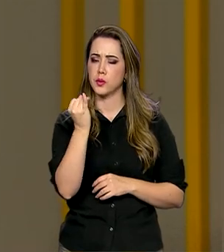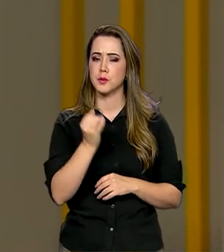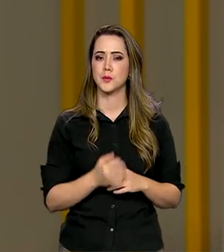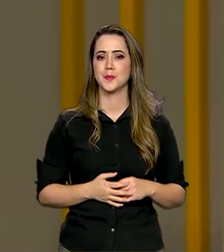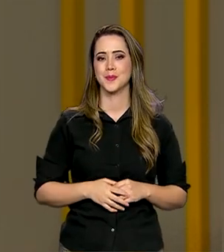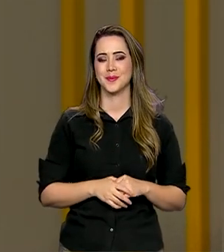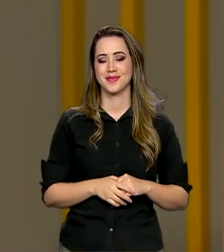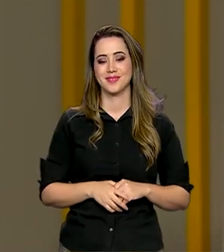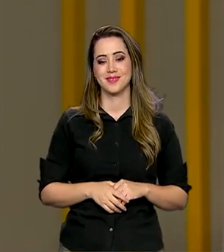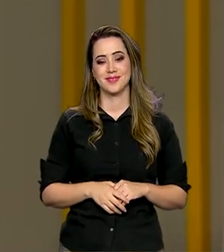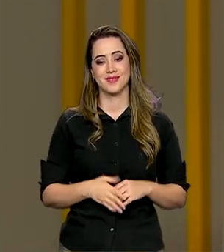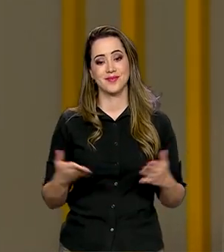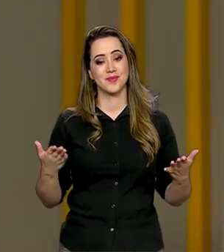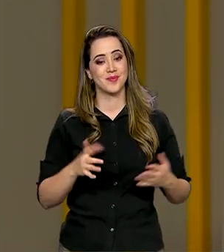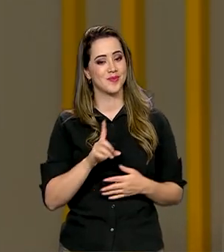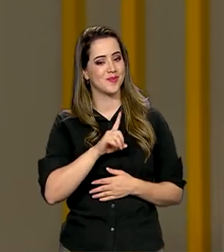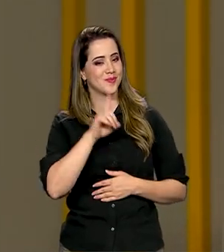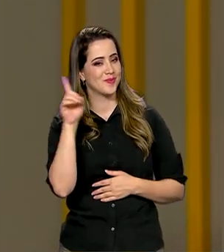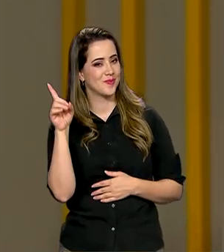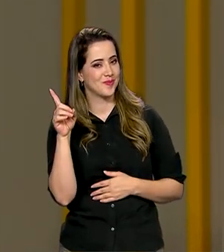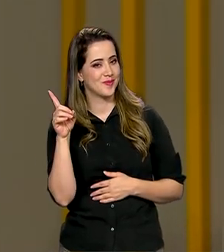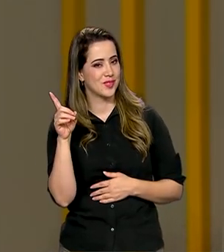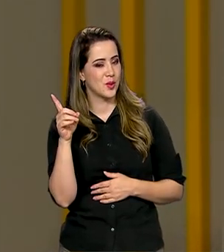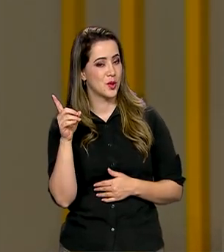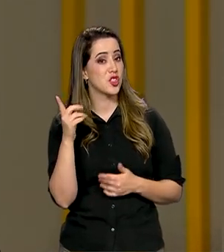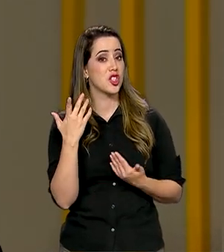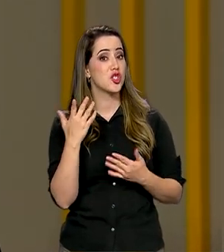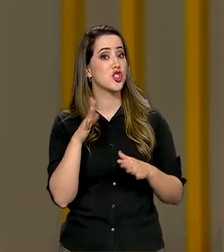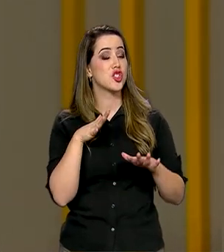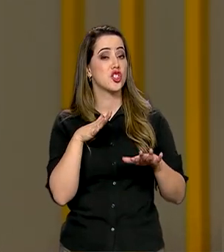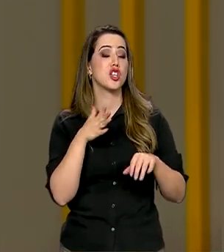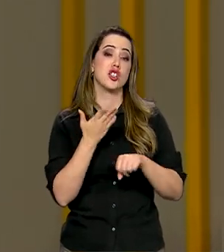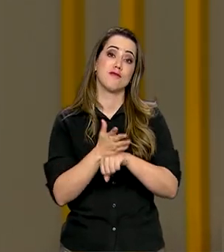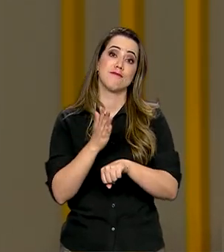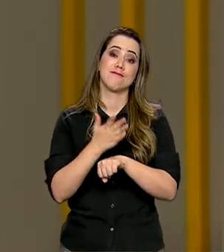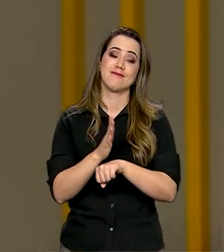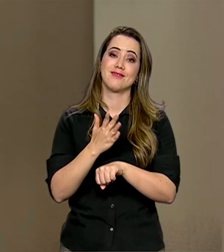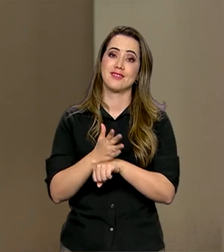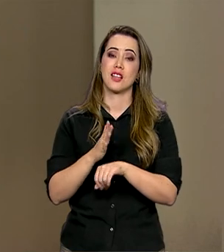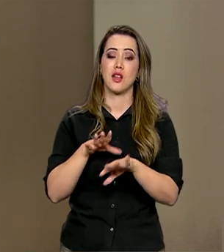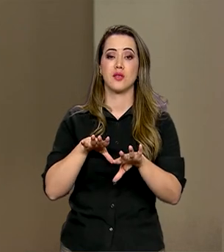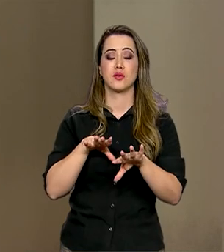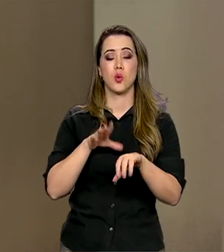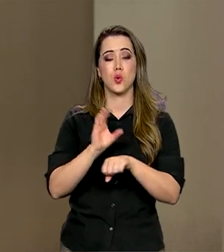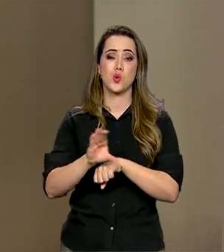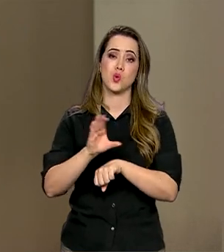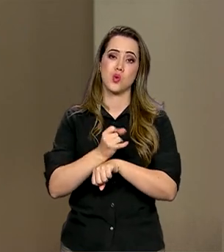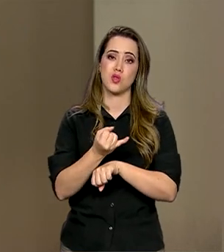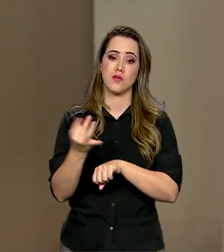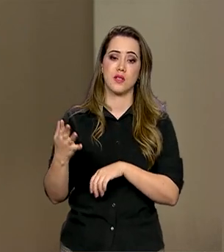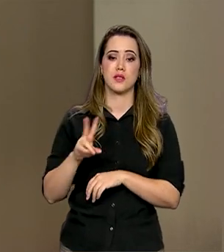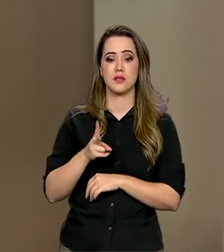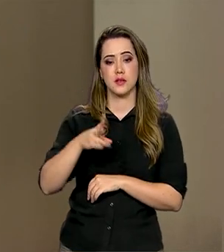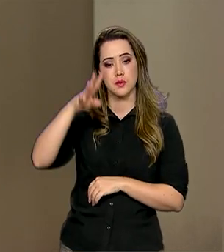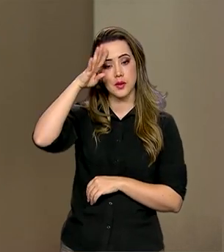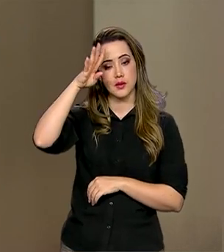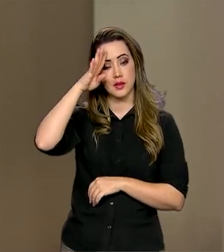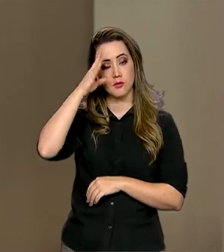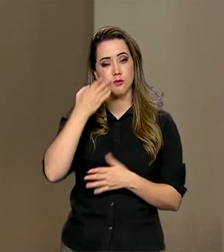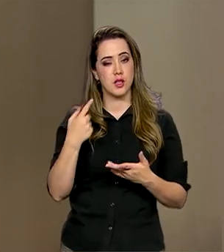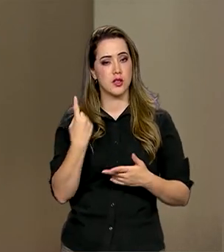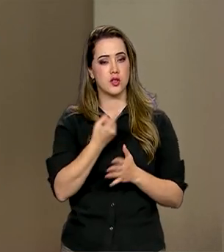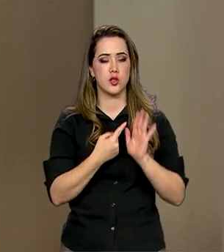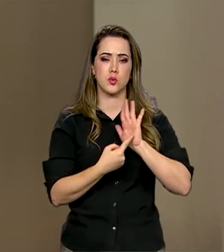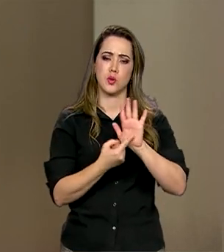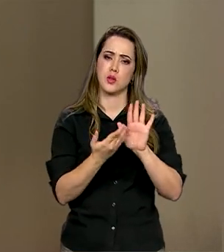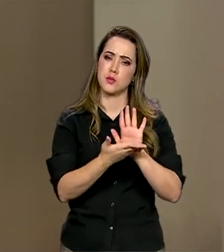E hoje é dia do quadro Qualifica, aqui no Brasil em Dia. Toda quarta-feira o Qualifica mostra pra você